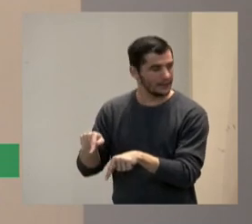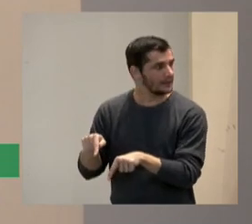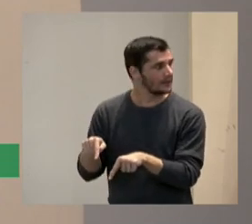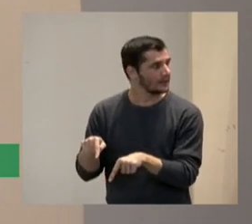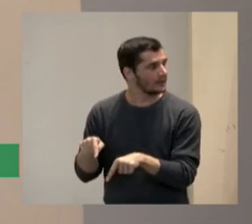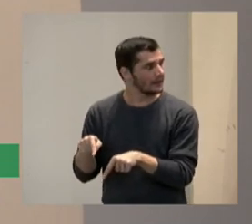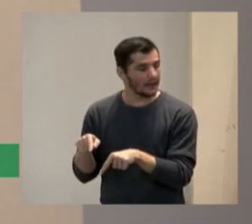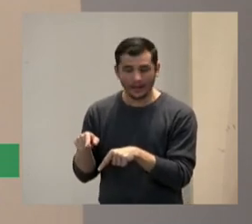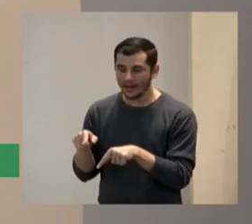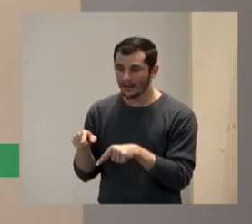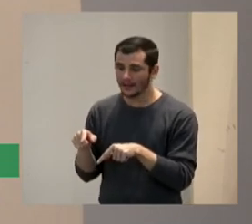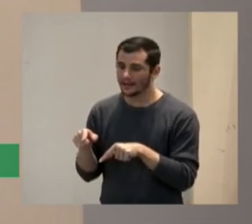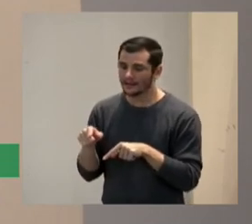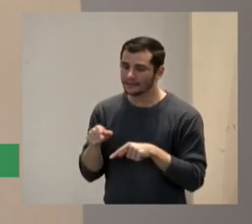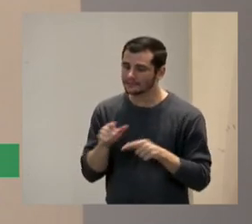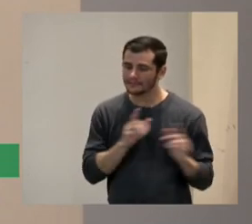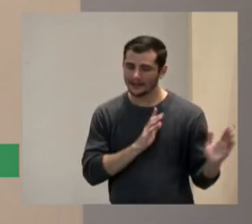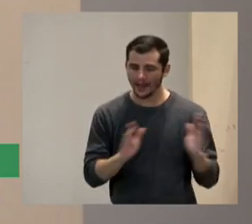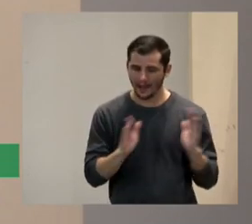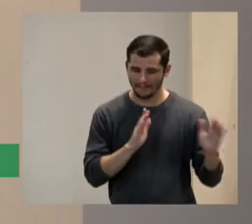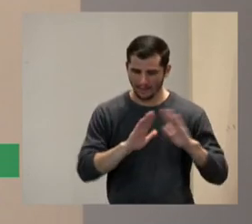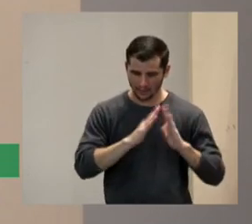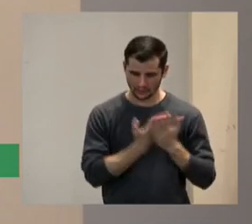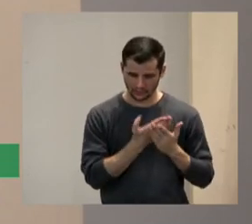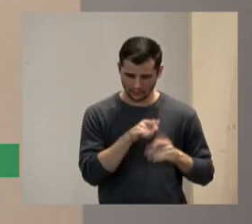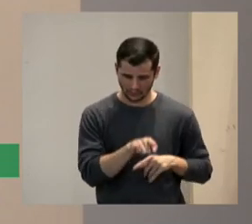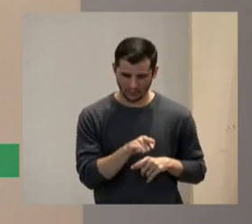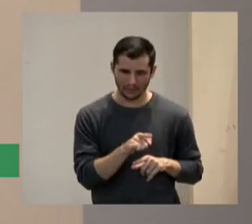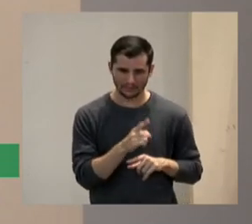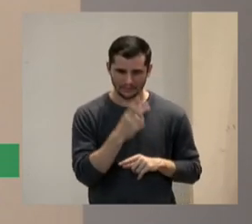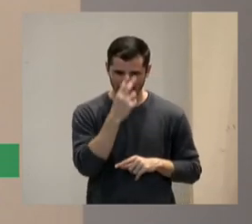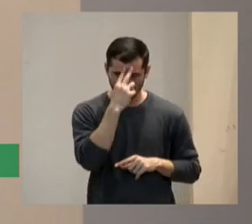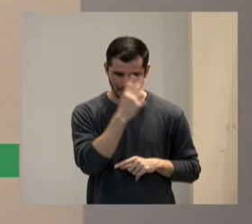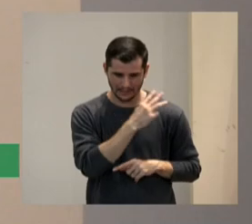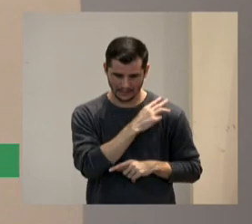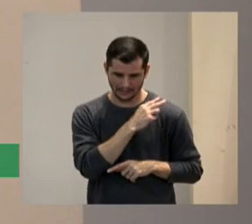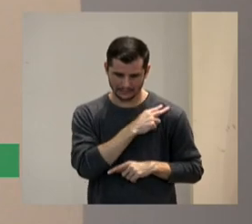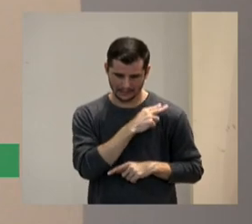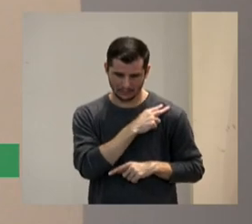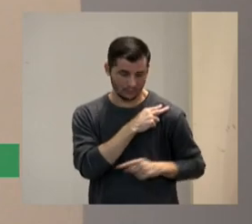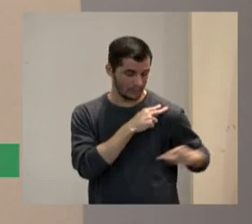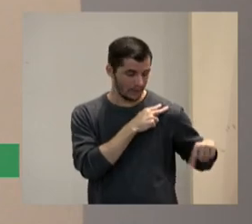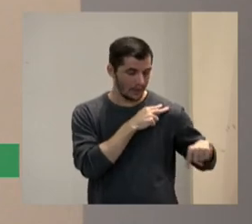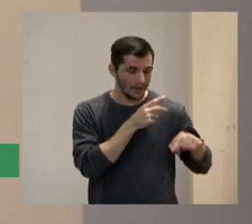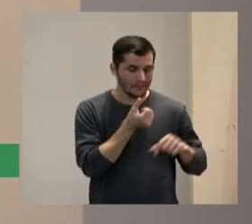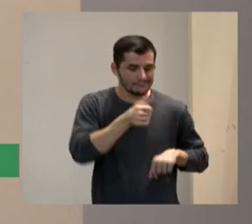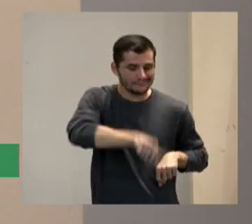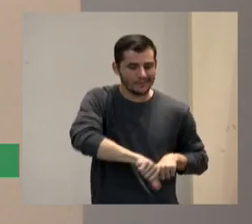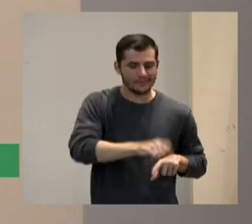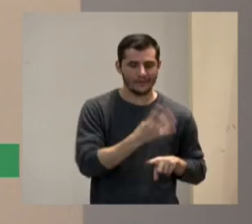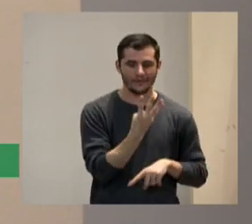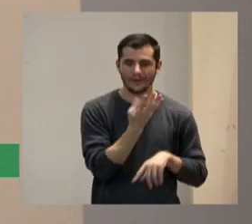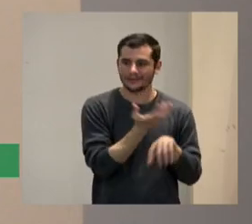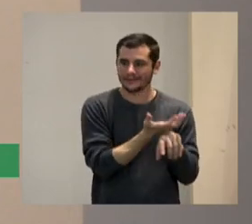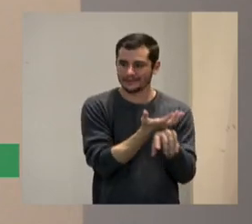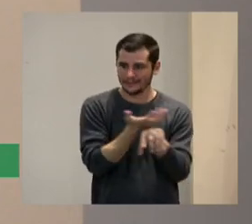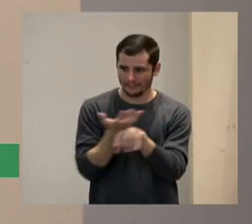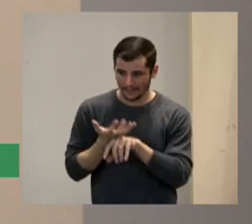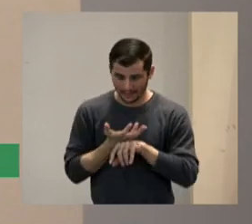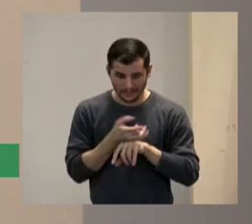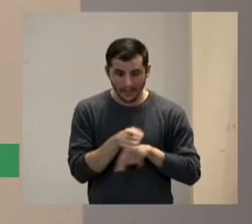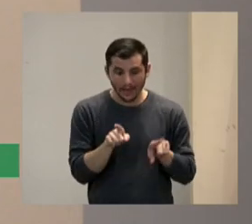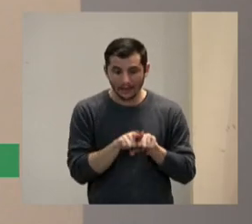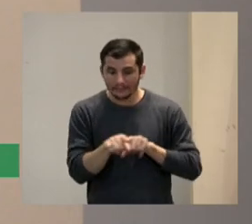segundo ano de colegial eu reprovei quatro disciplinas e ainda fiz uma prova